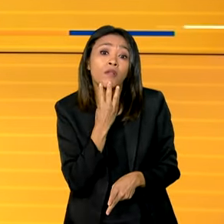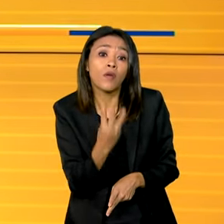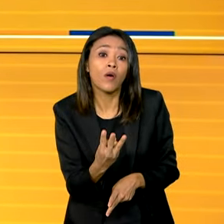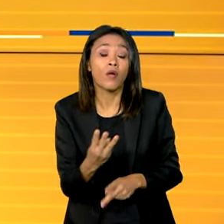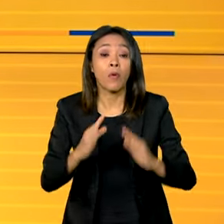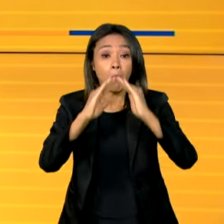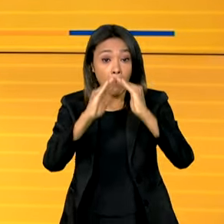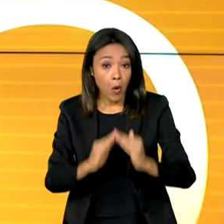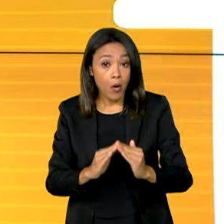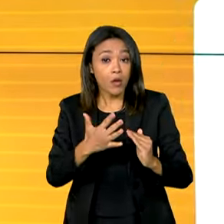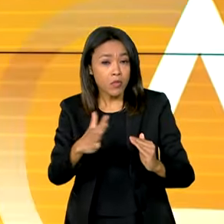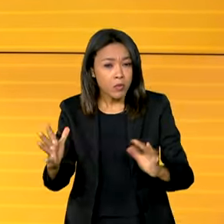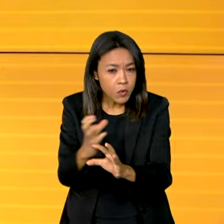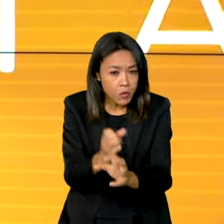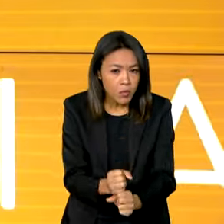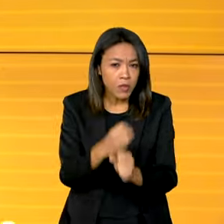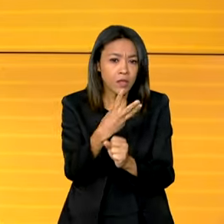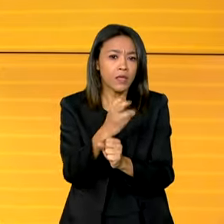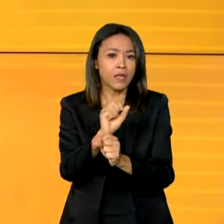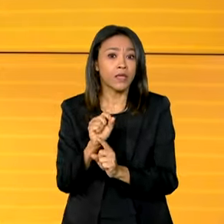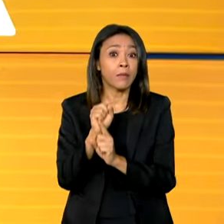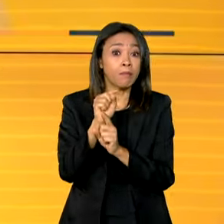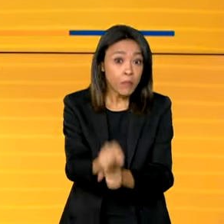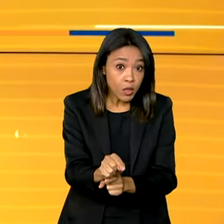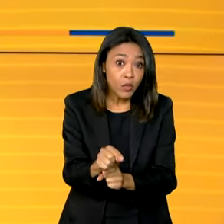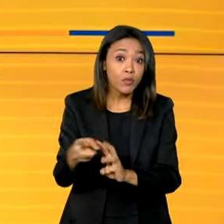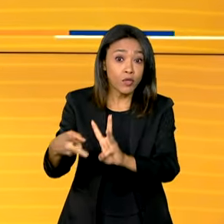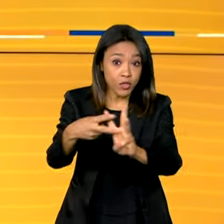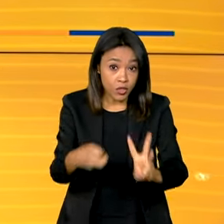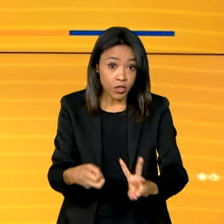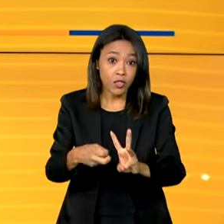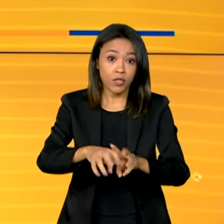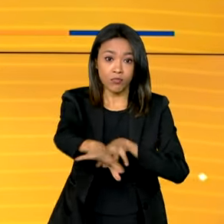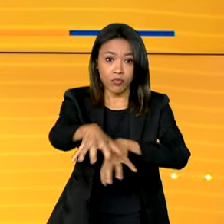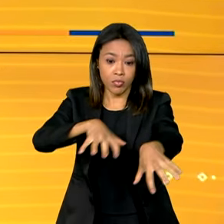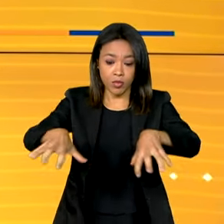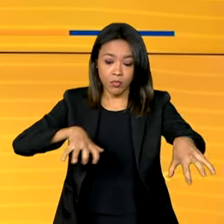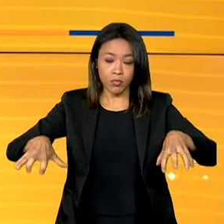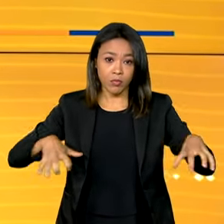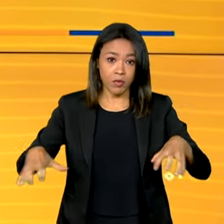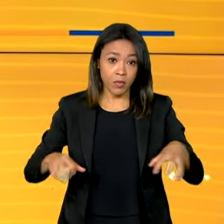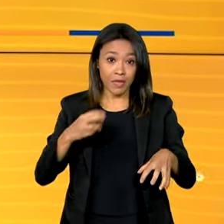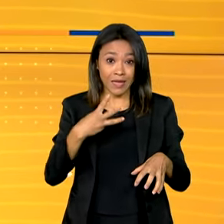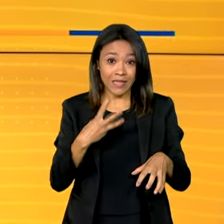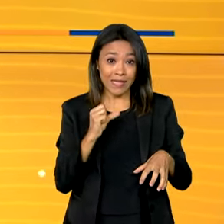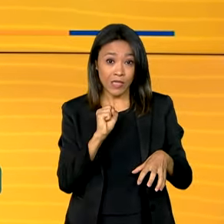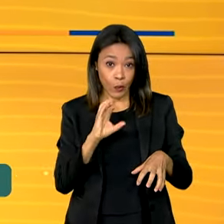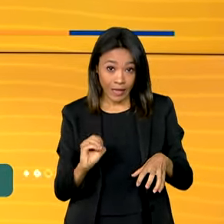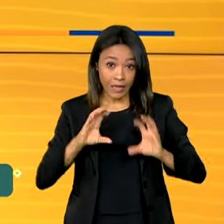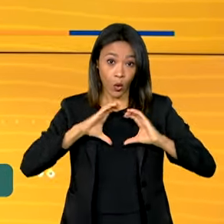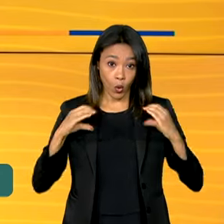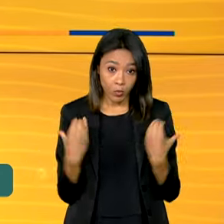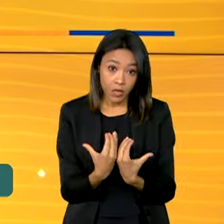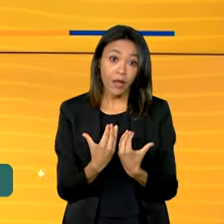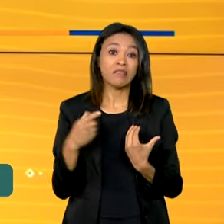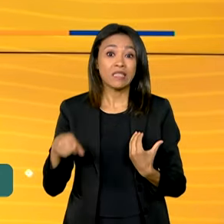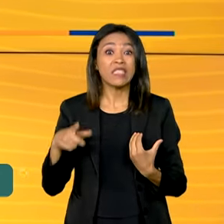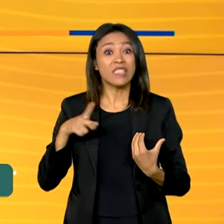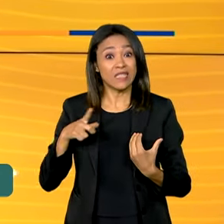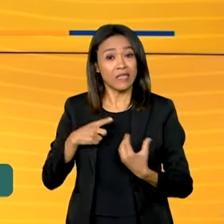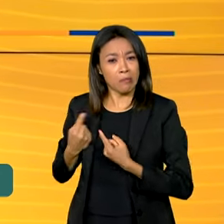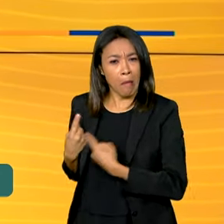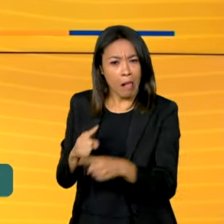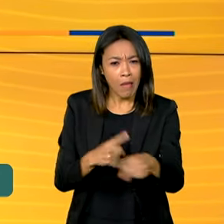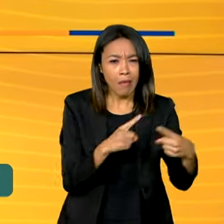30 mil indígenas, divididos em mais de 380 comunidades. Atacada pelo crime organizado e pelo